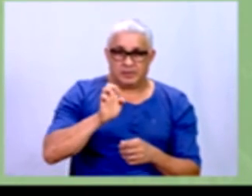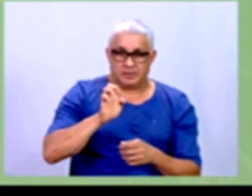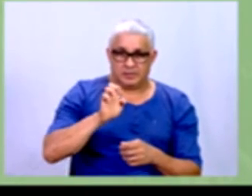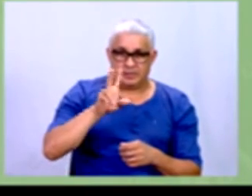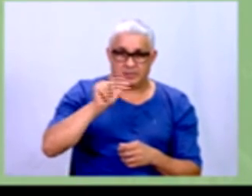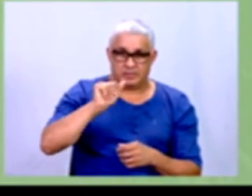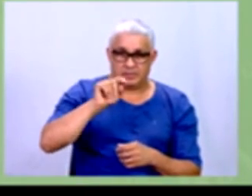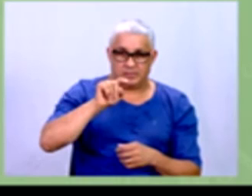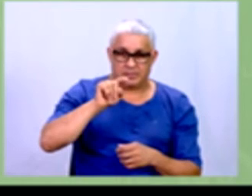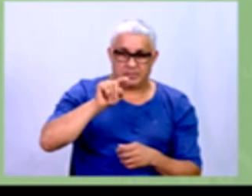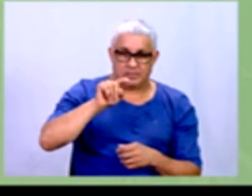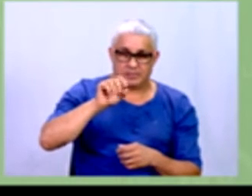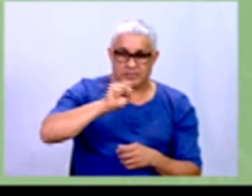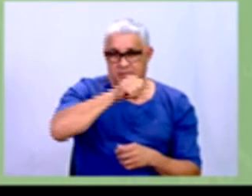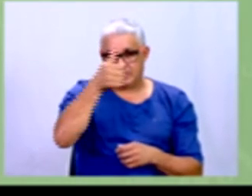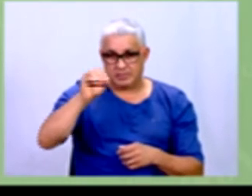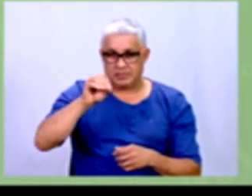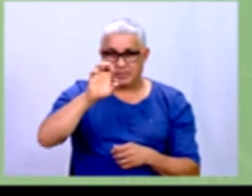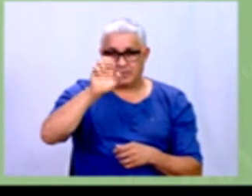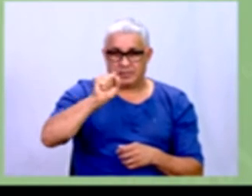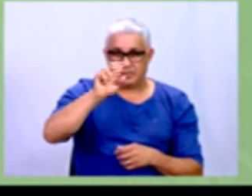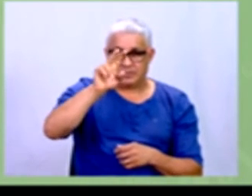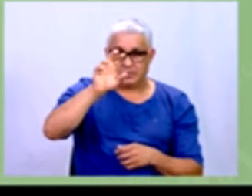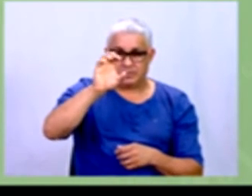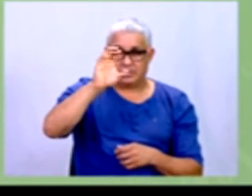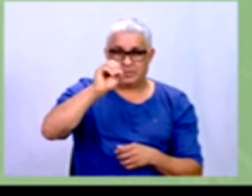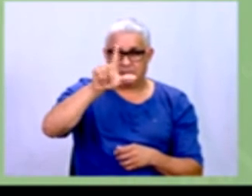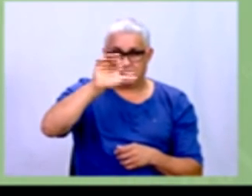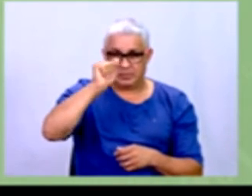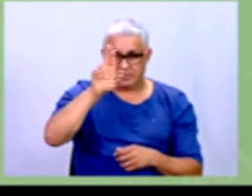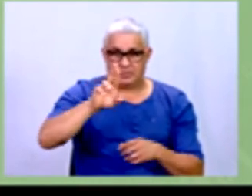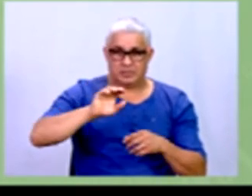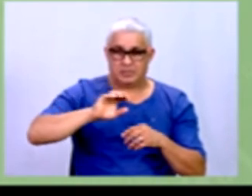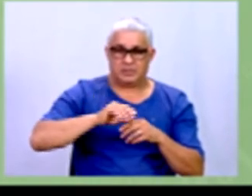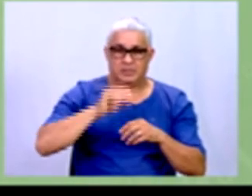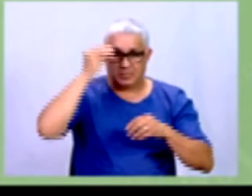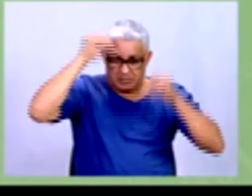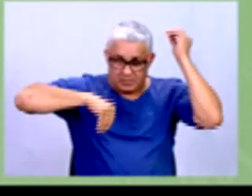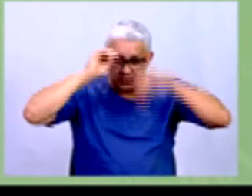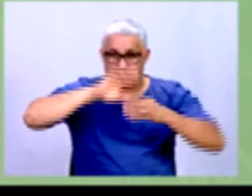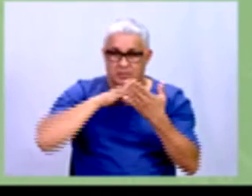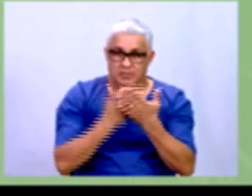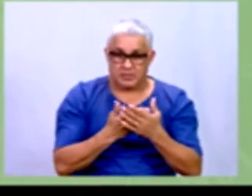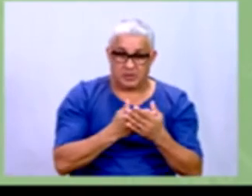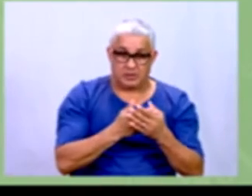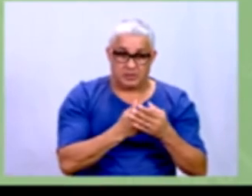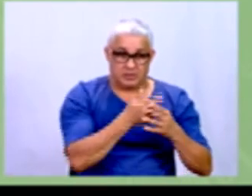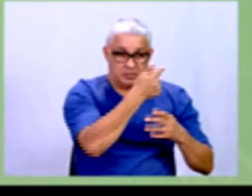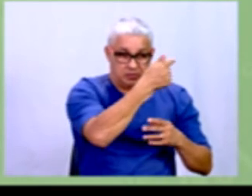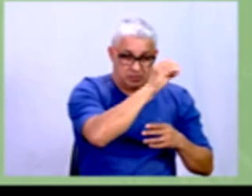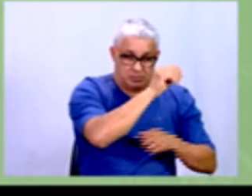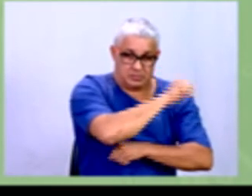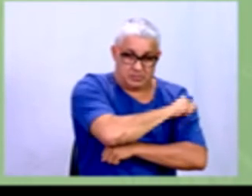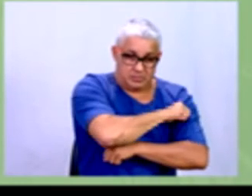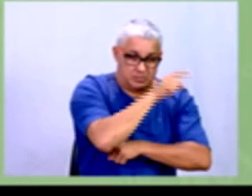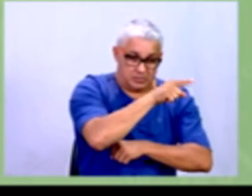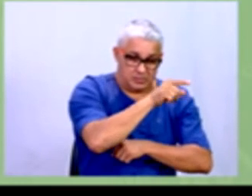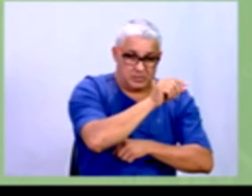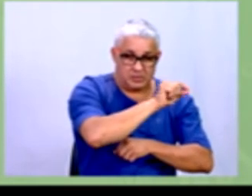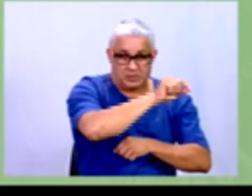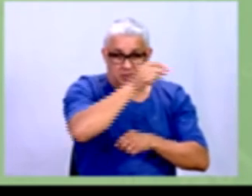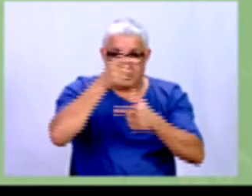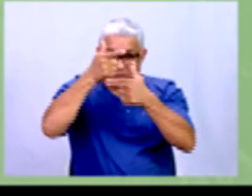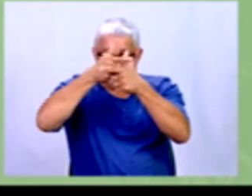eu vou fazer? Eu vou pegar a parte, a parte dessa informação aqui, que são os 78 alunos, e vou dividir